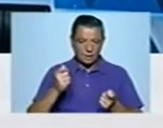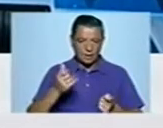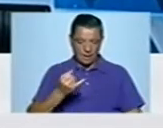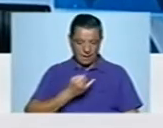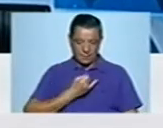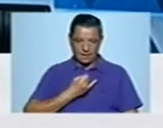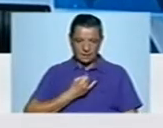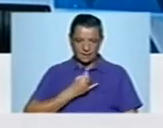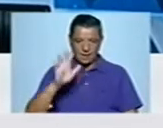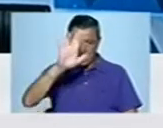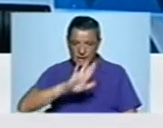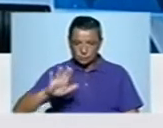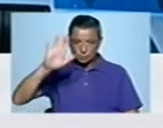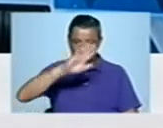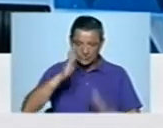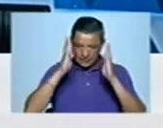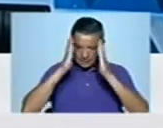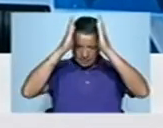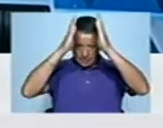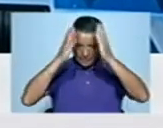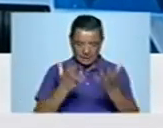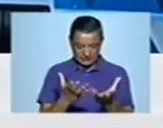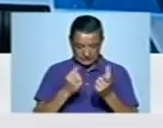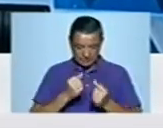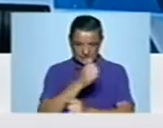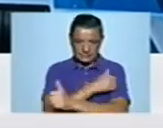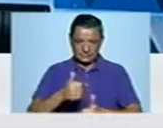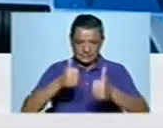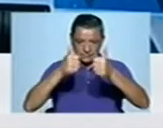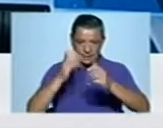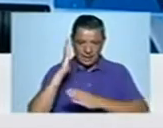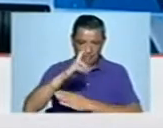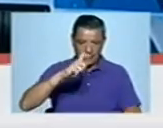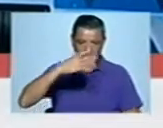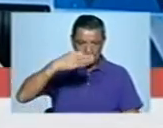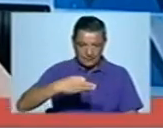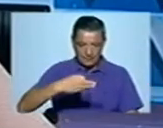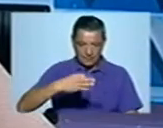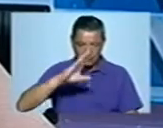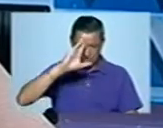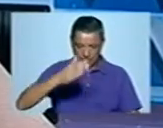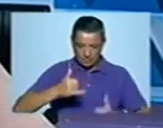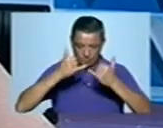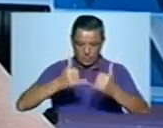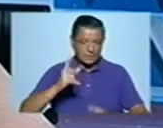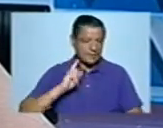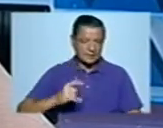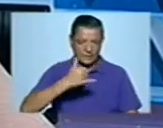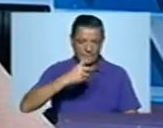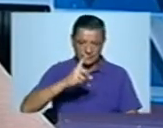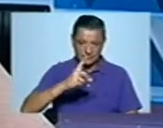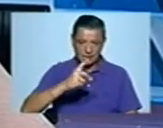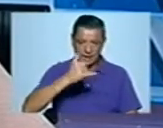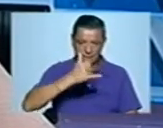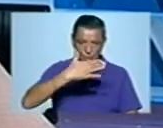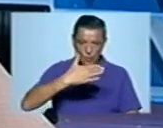identidade nacional. Tomar é a próxima cidade a receber a gala que será transmitida pela RTP, já sabe, no próximo dia 26 de agosto, a partir